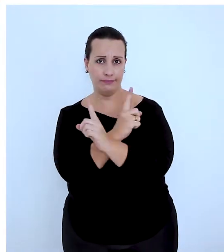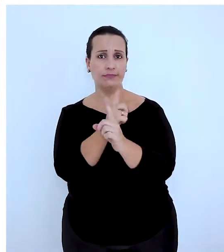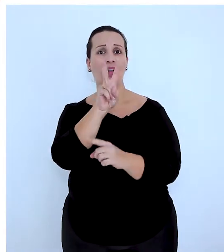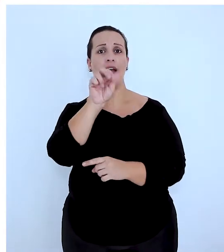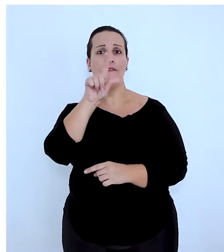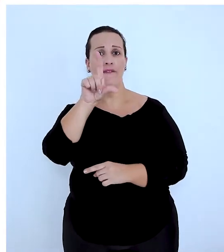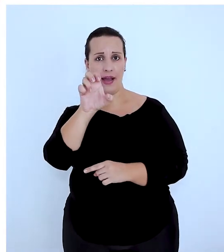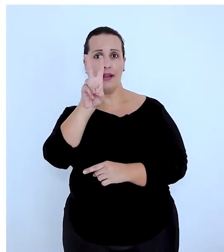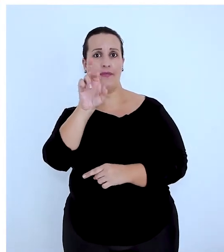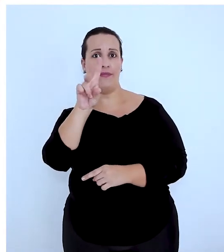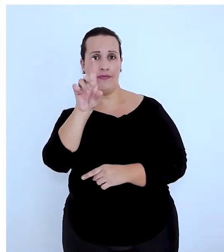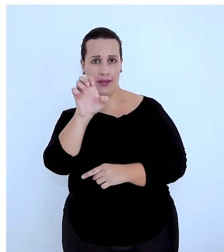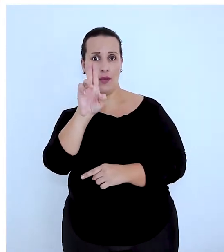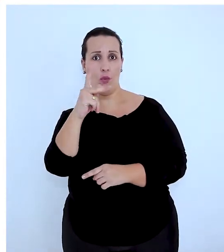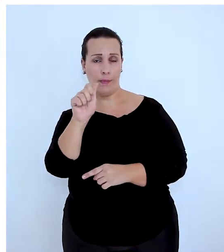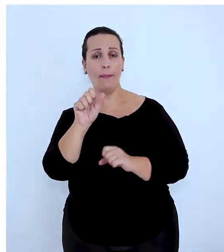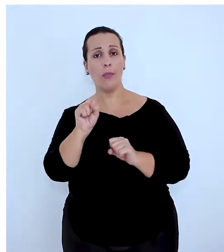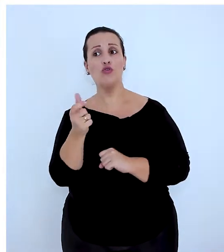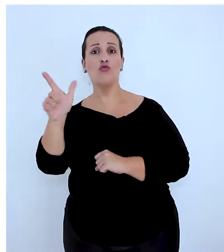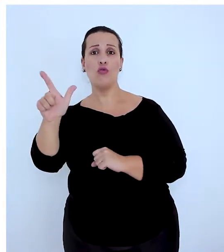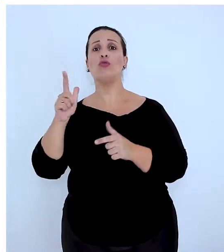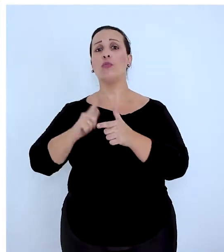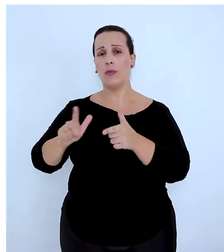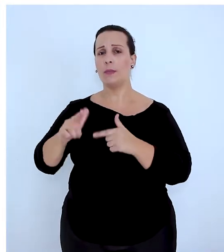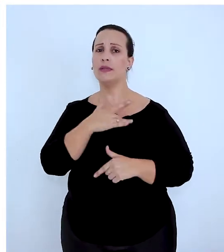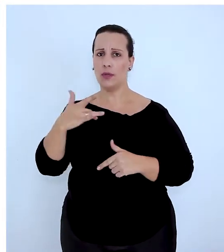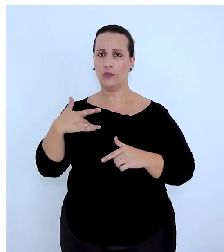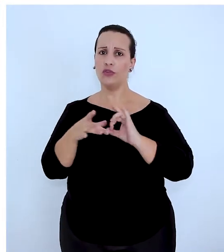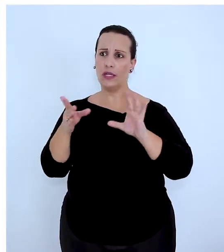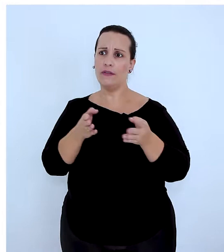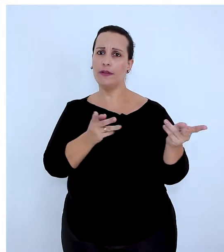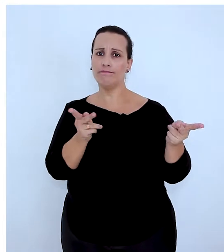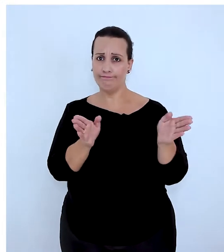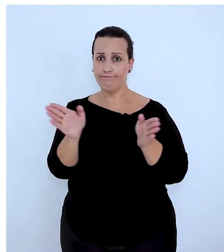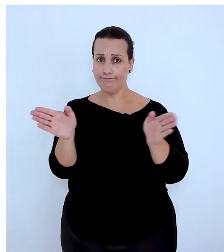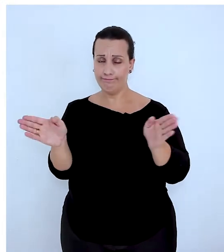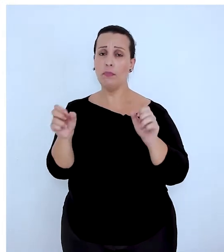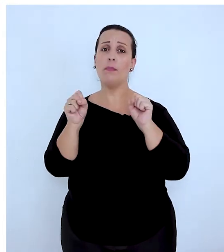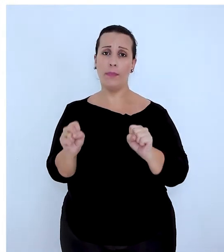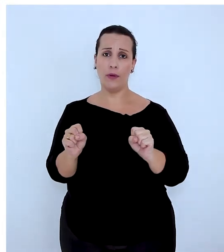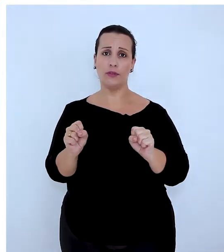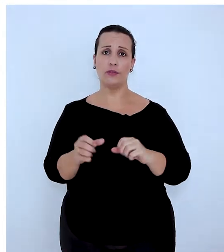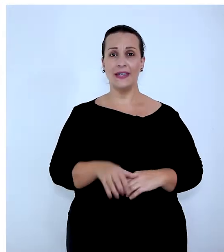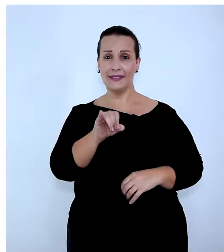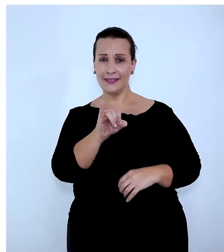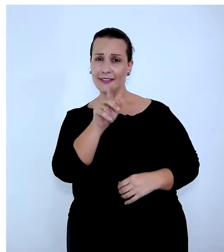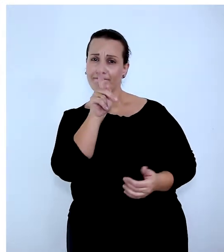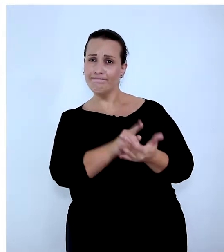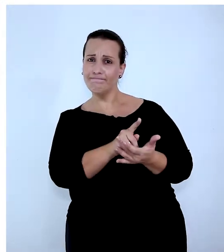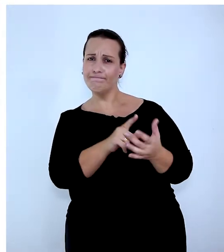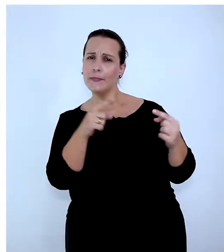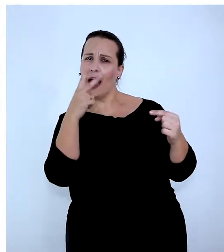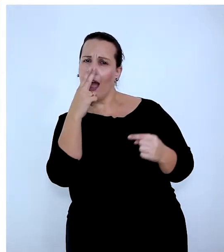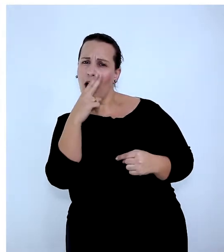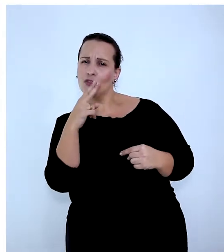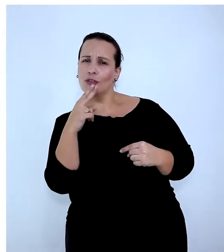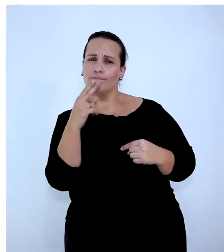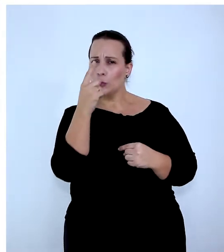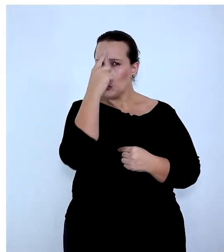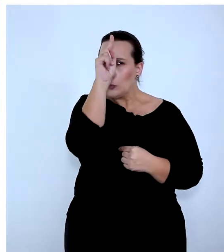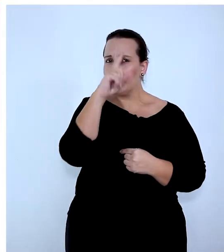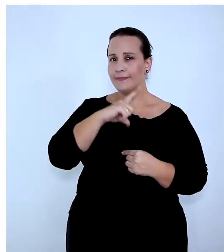Expressa e do Vague Verde estão atendendo normalmente outros casos. Se você está com sintomas que possam vir a